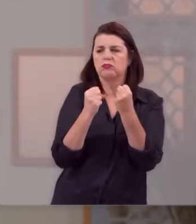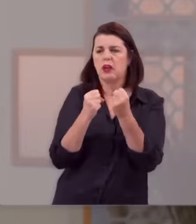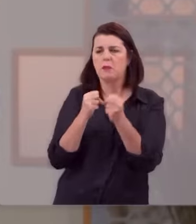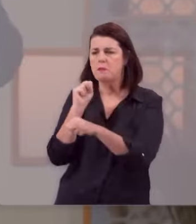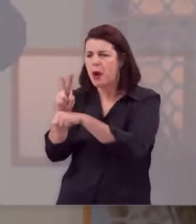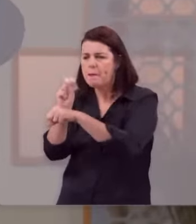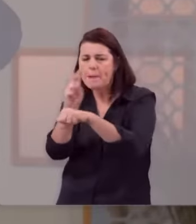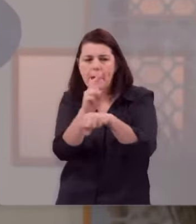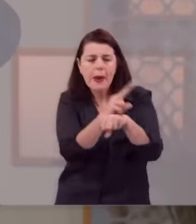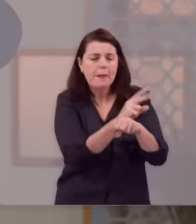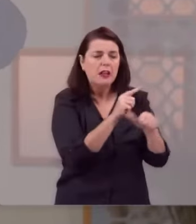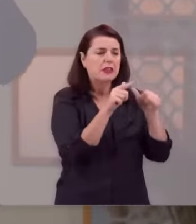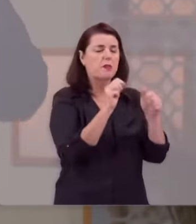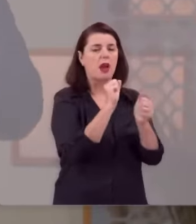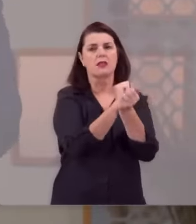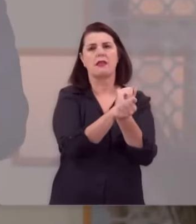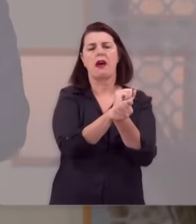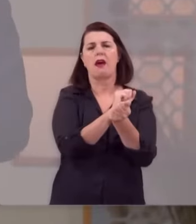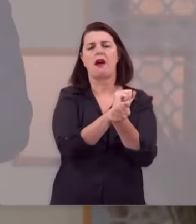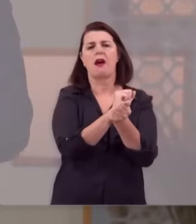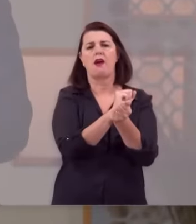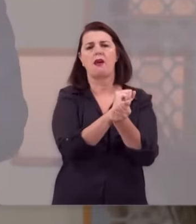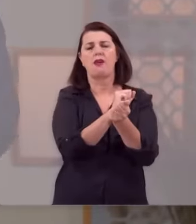exploração, do trabalho escravo,